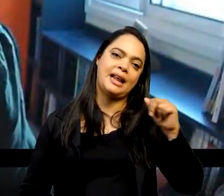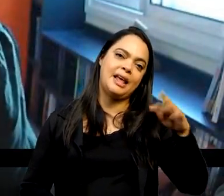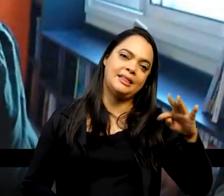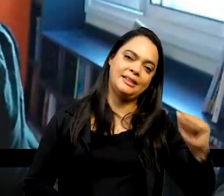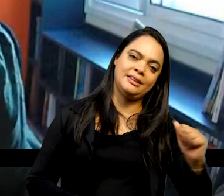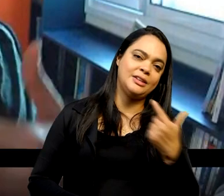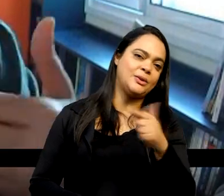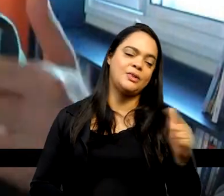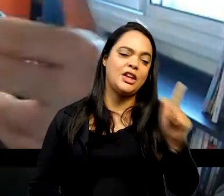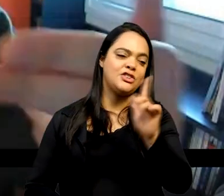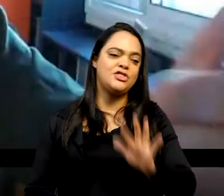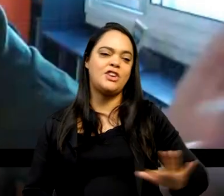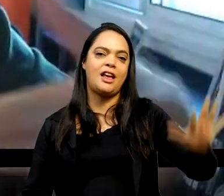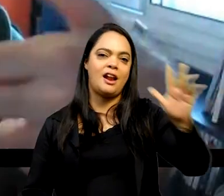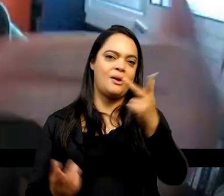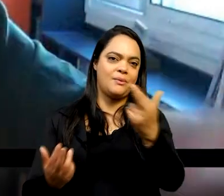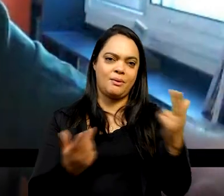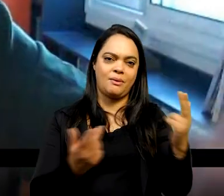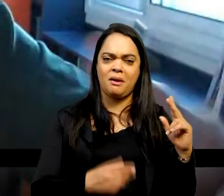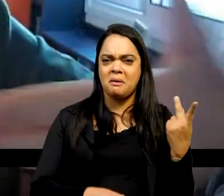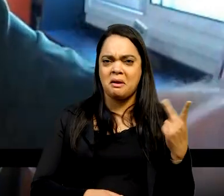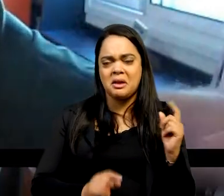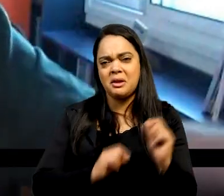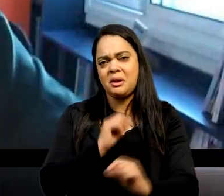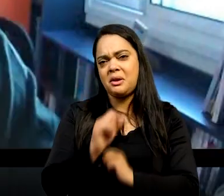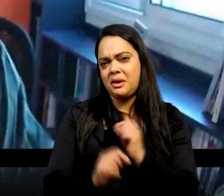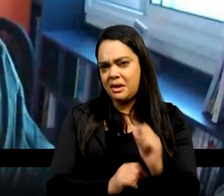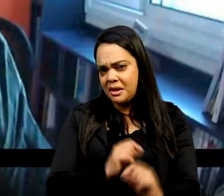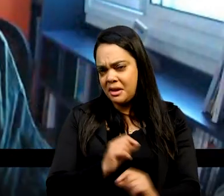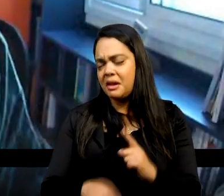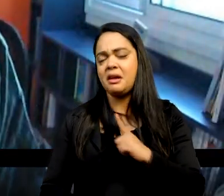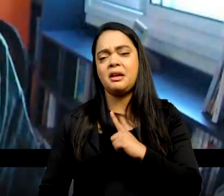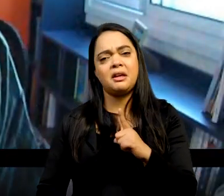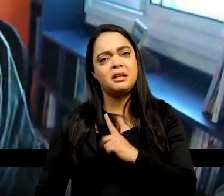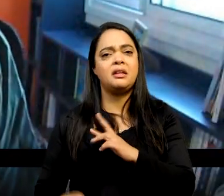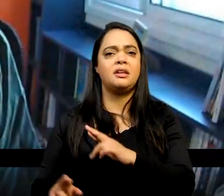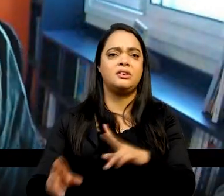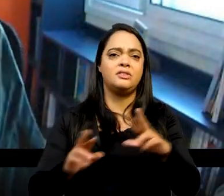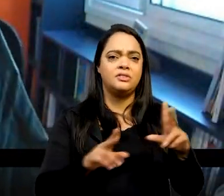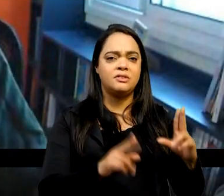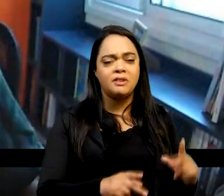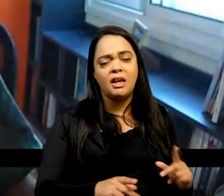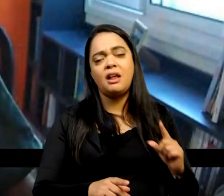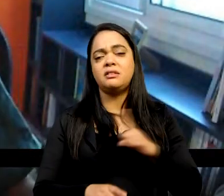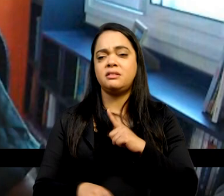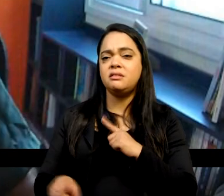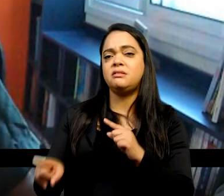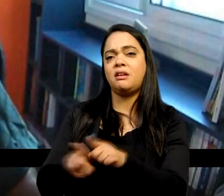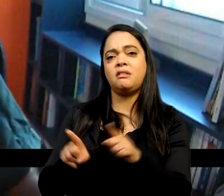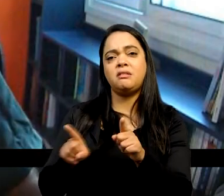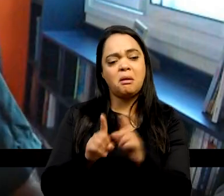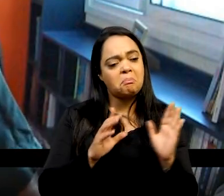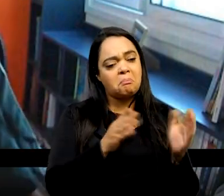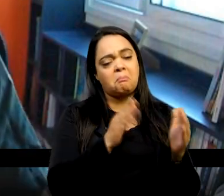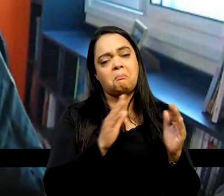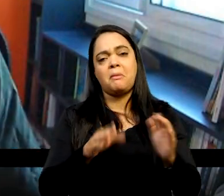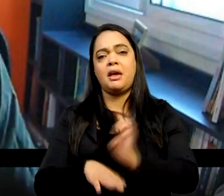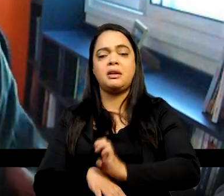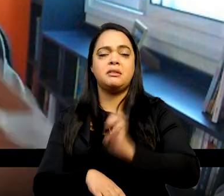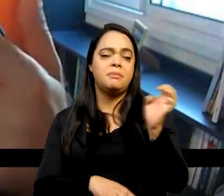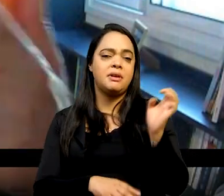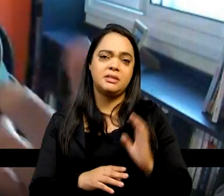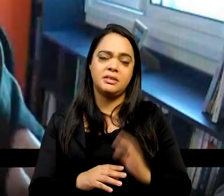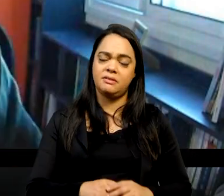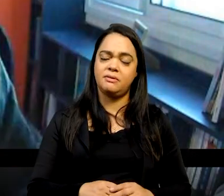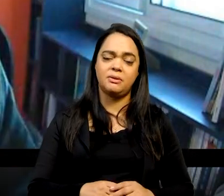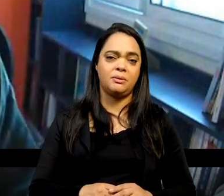A história se tornaria um amontoado de crônicas sobre casos específicos. hoje em dia a gente não deve fazer uma história desse jeito,